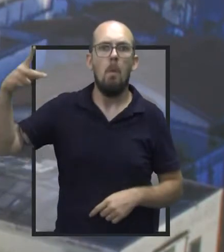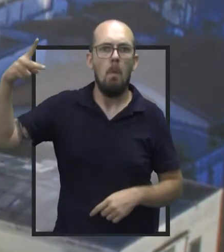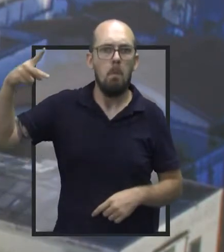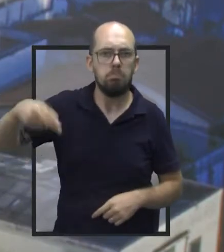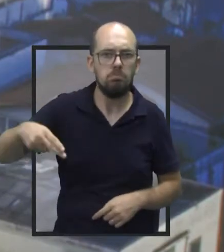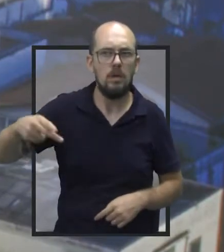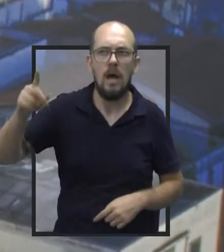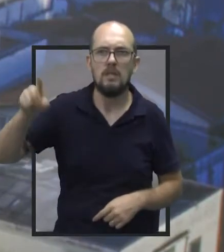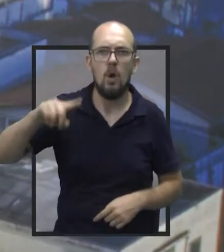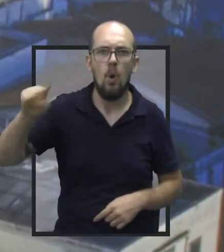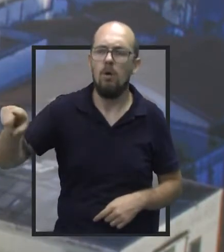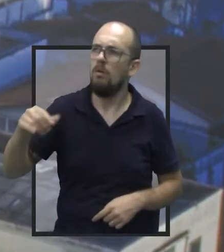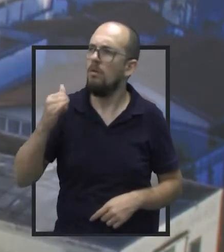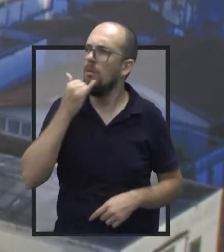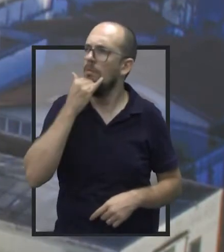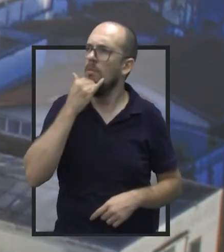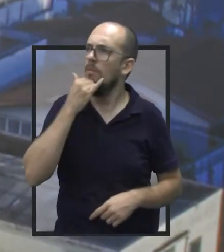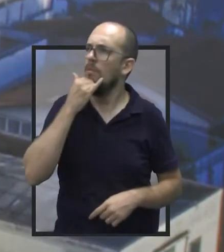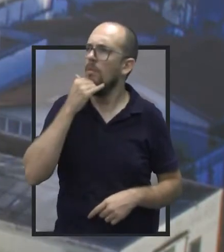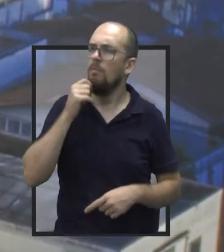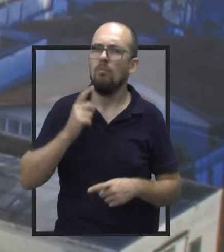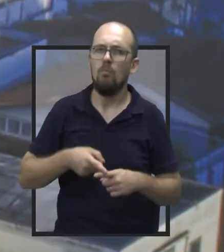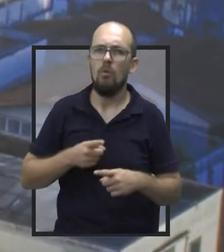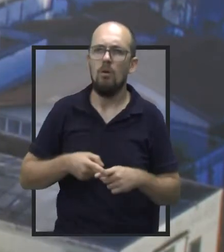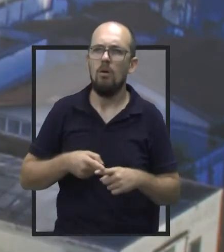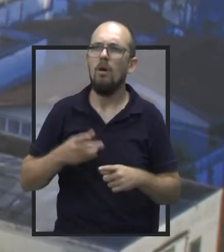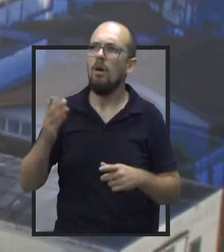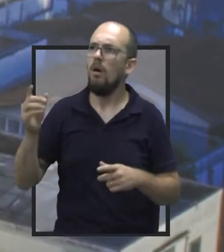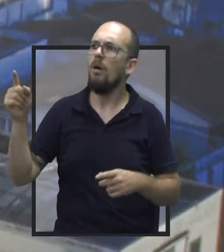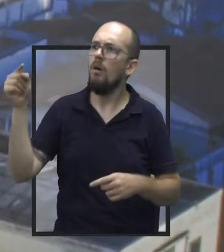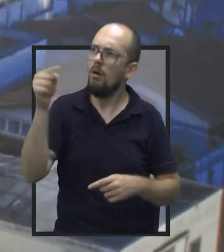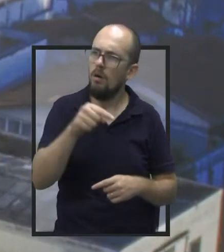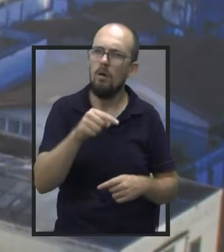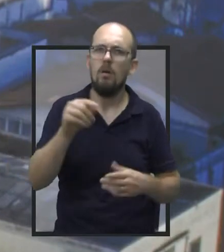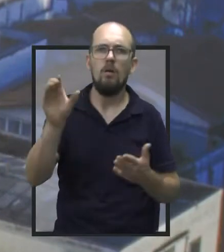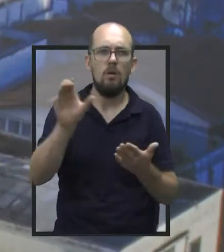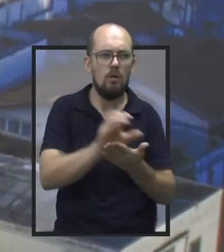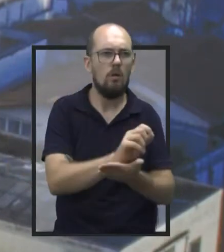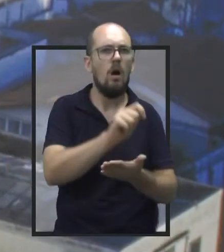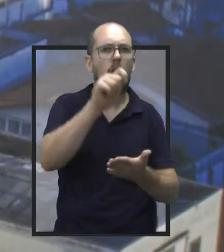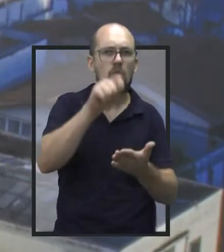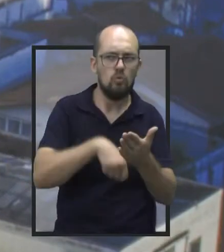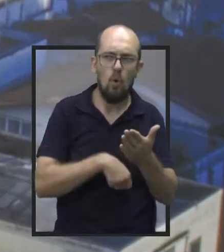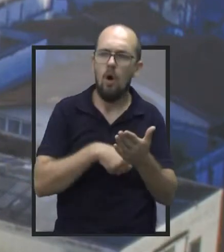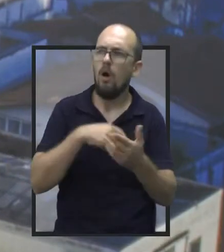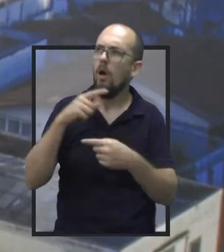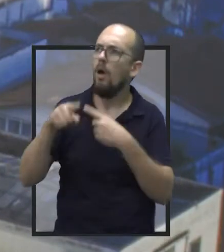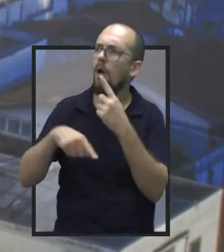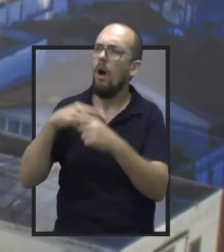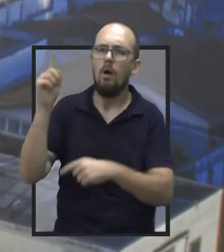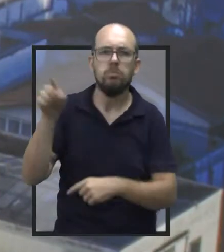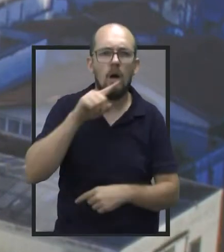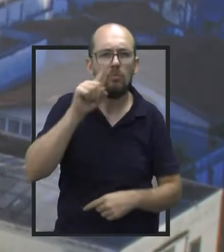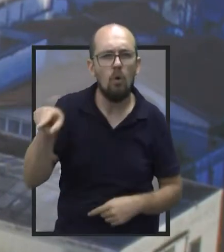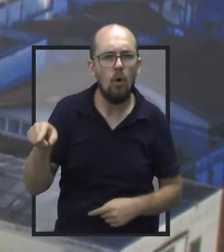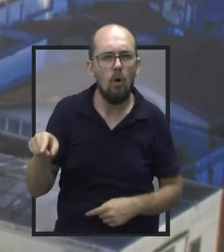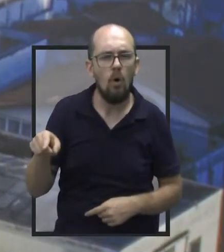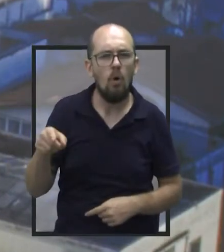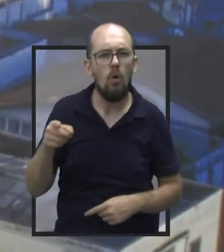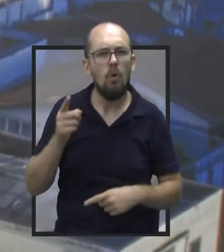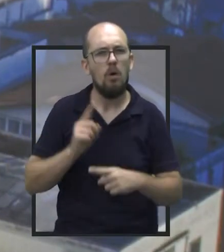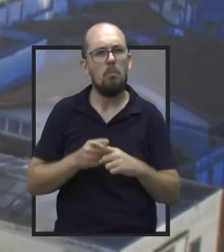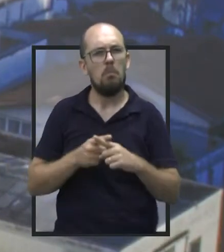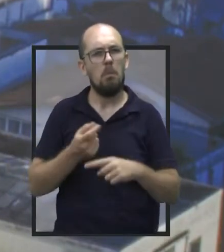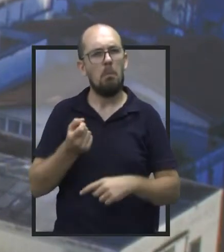queria entender o porquê, porque ninguém entendia o que tinha acontecido, o que realmente teria acontecido. E depois de um tempo nós ficamos sabendo que a emenda